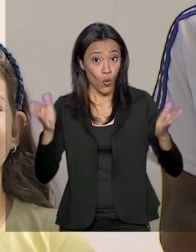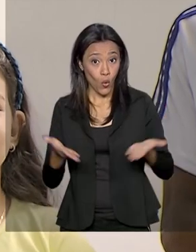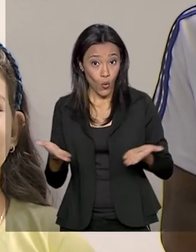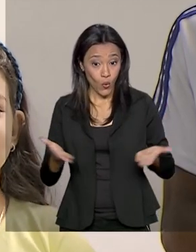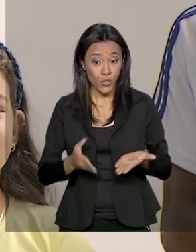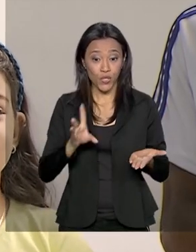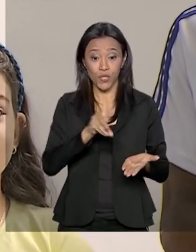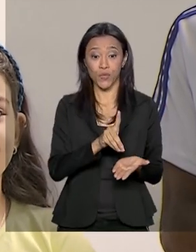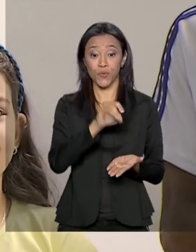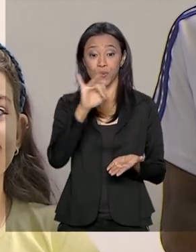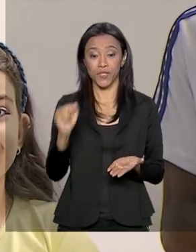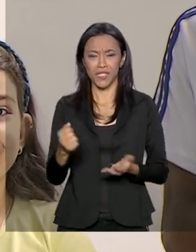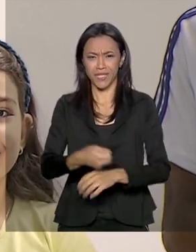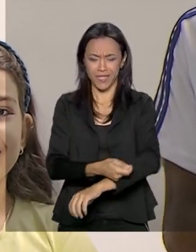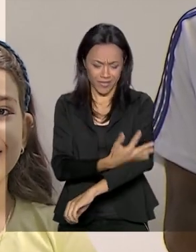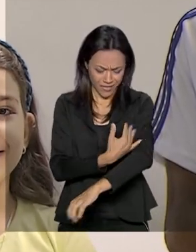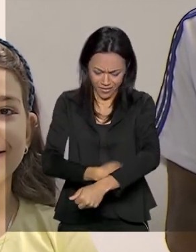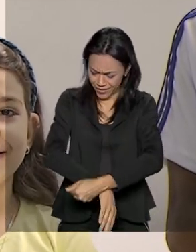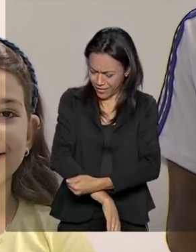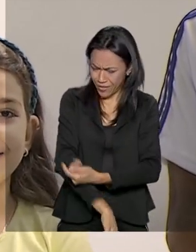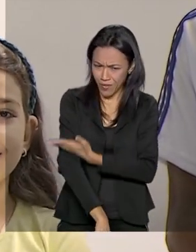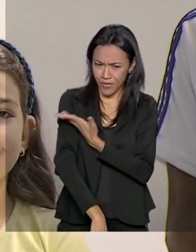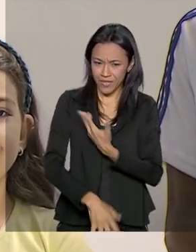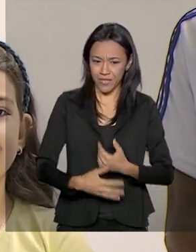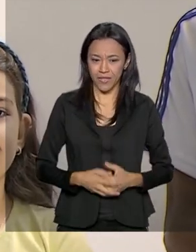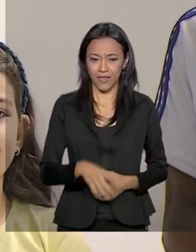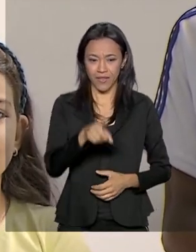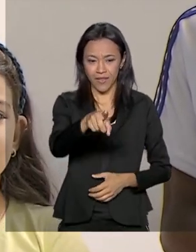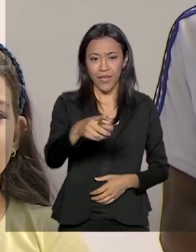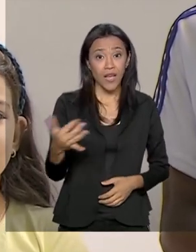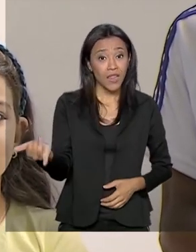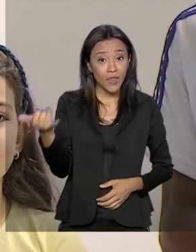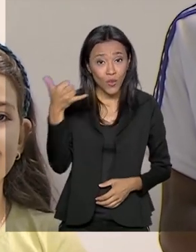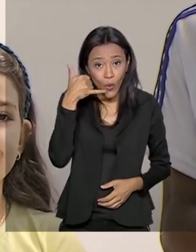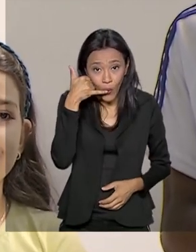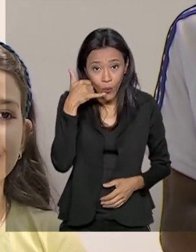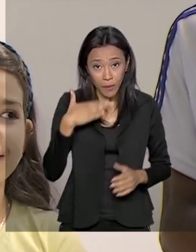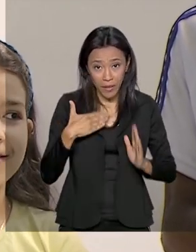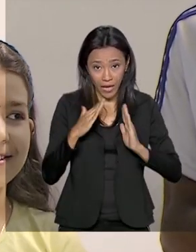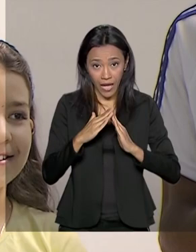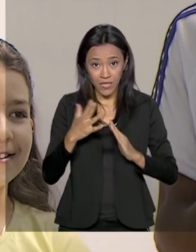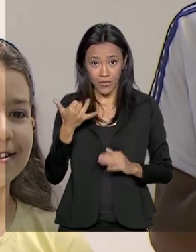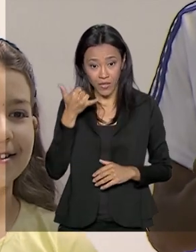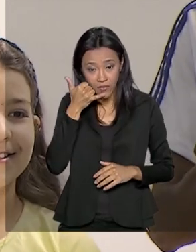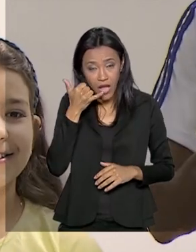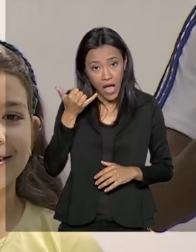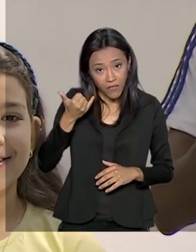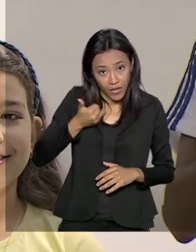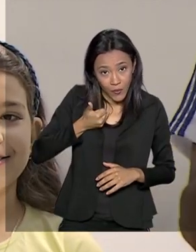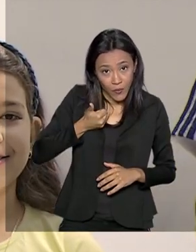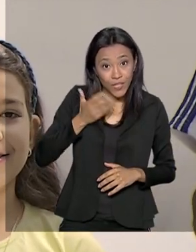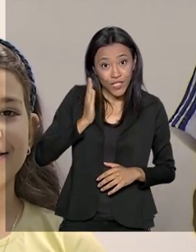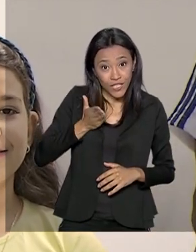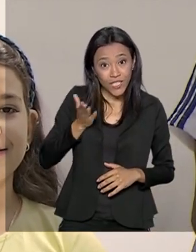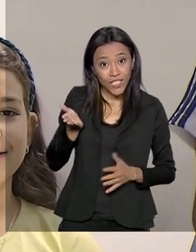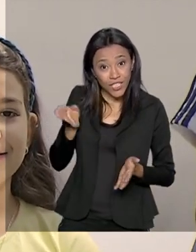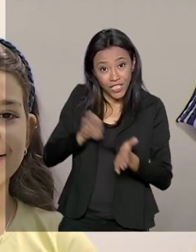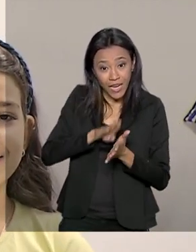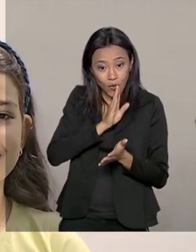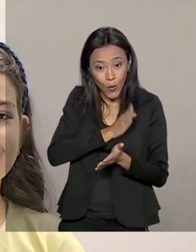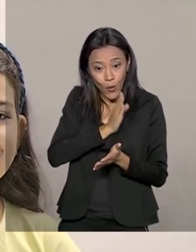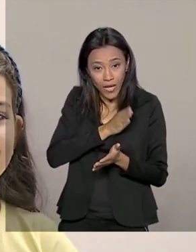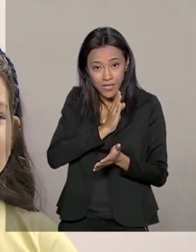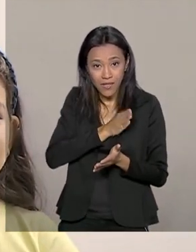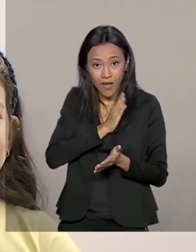um dia de muita emoção. A hora que o telefone tocou na minha casa, dizendo que tinha chegado o coração para